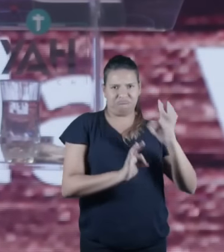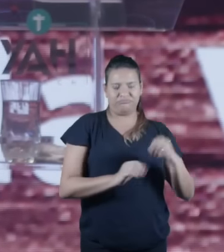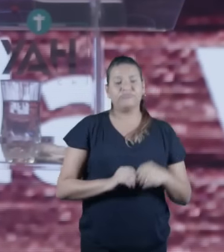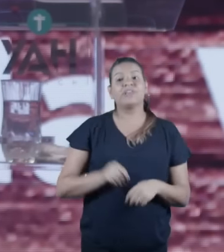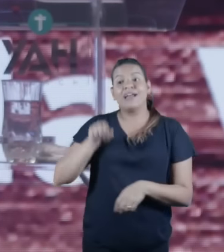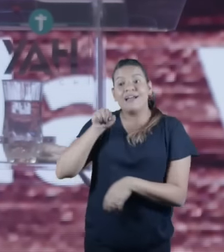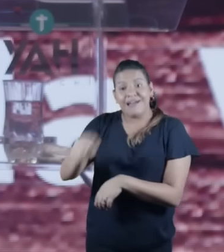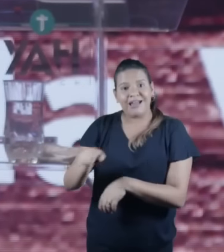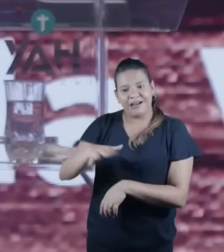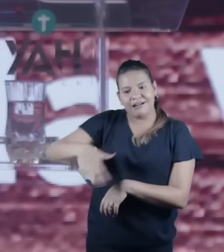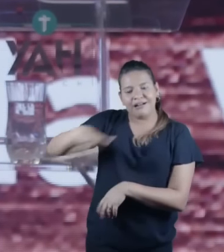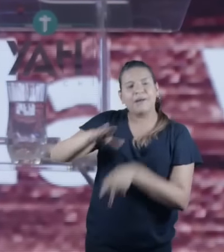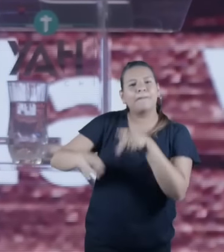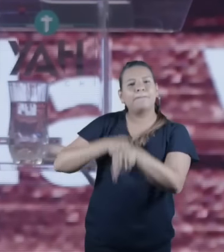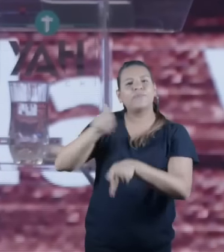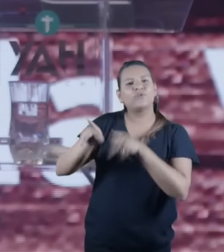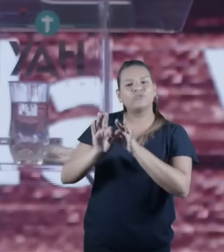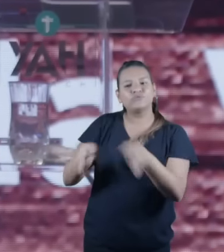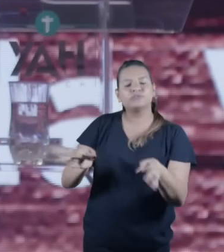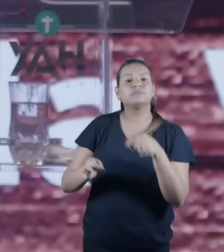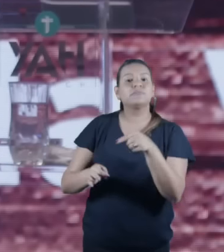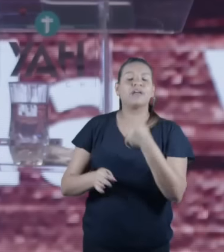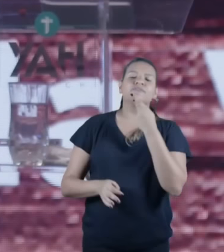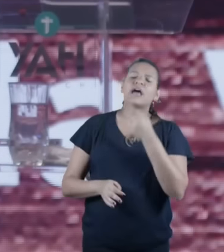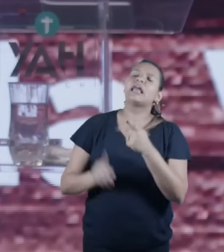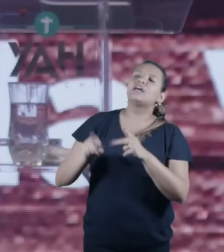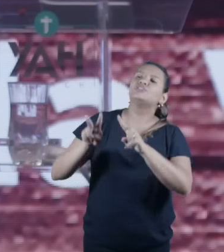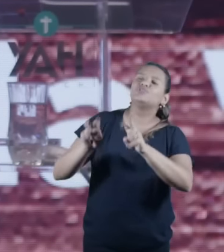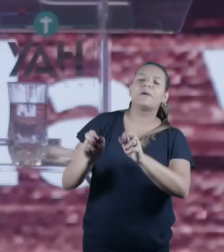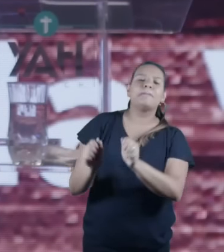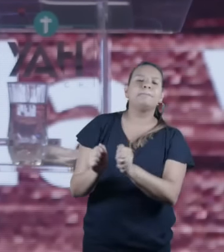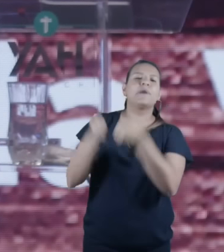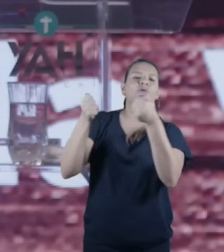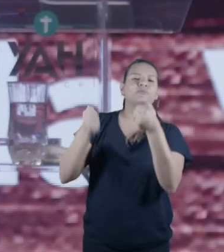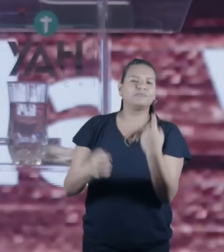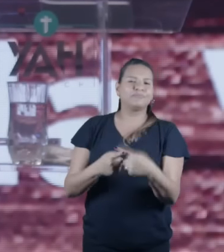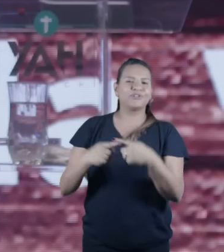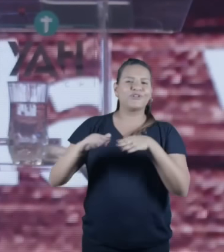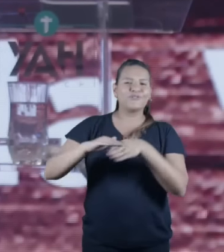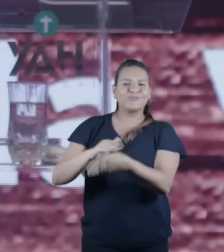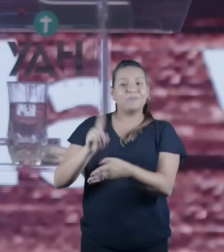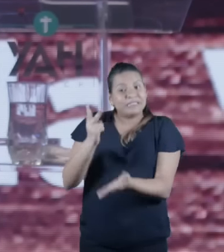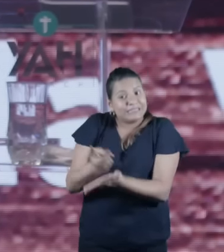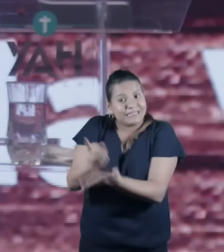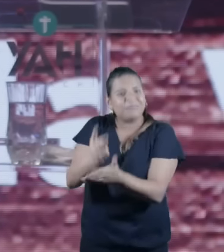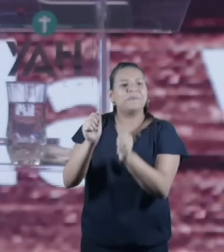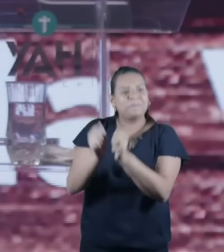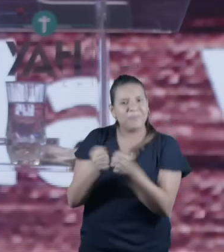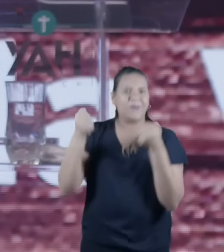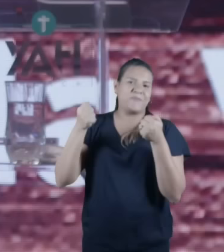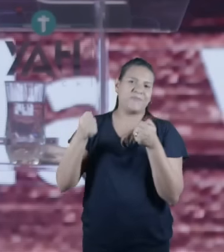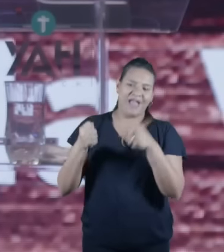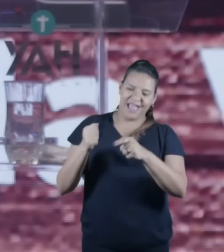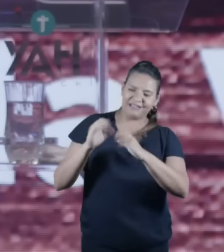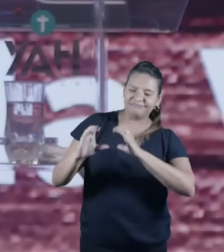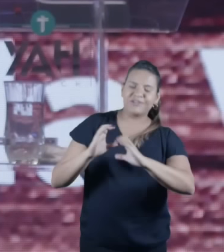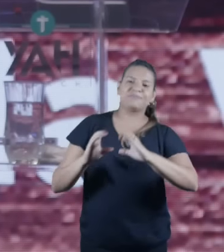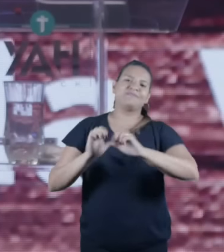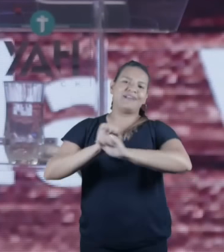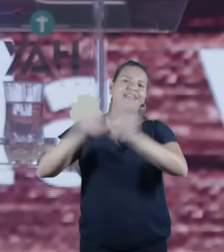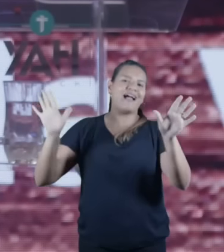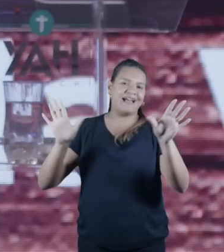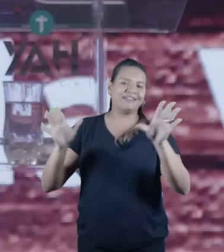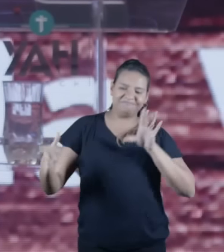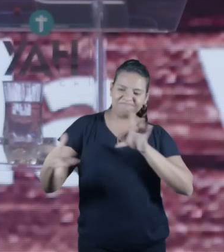exemplo do pão e o pão da vida então é uma questão de idioma e uma questão também cultural porque tinham outros